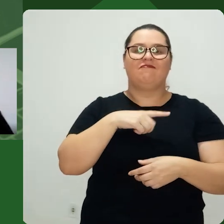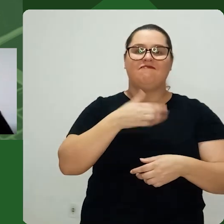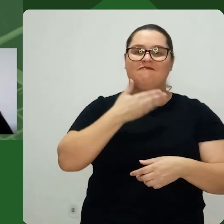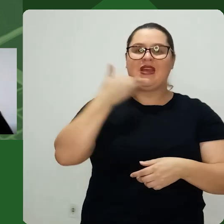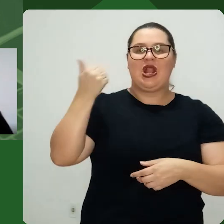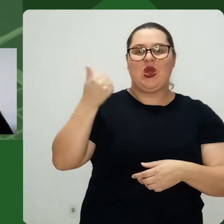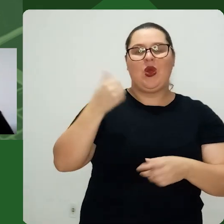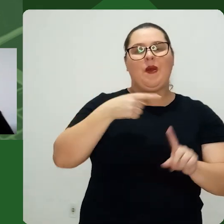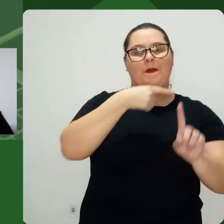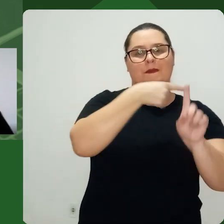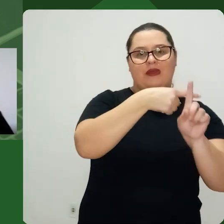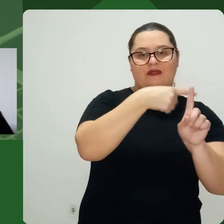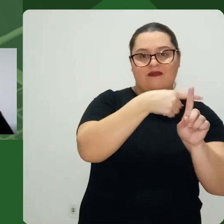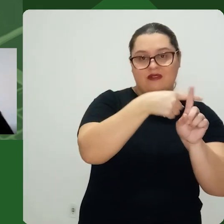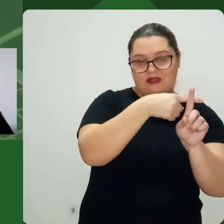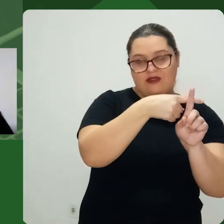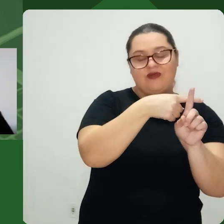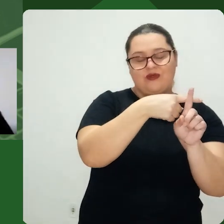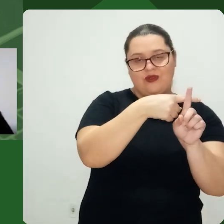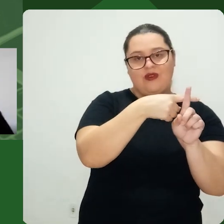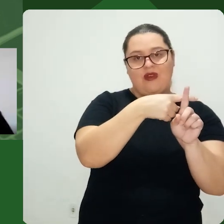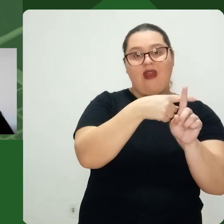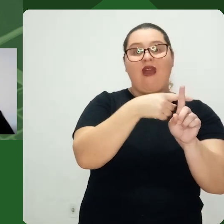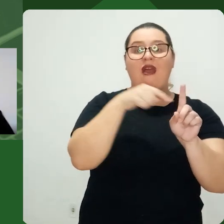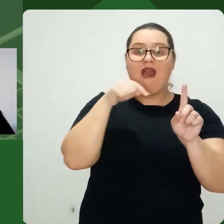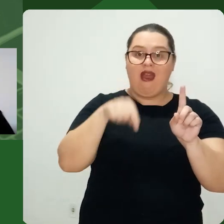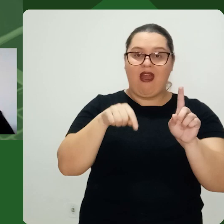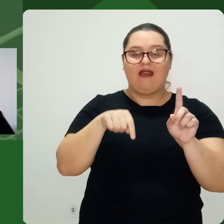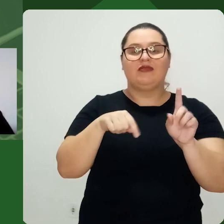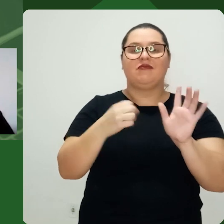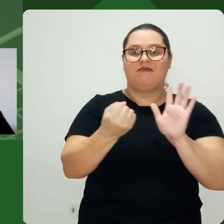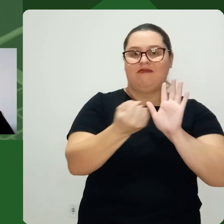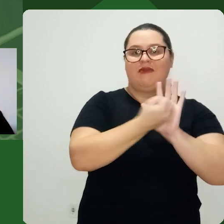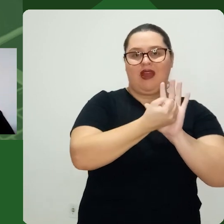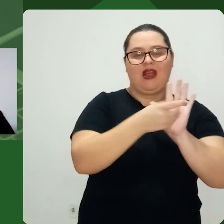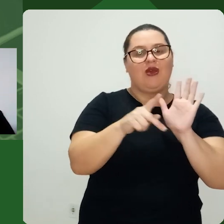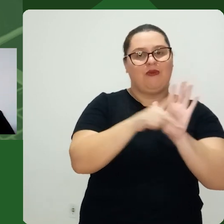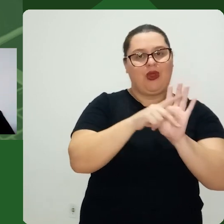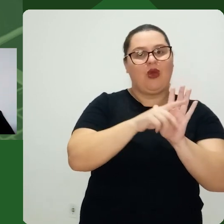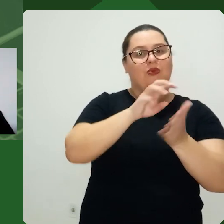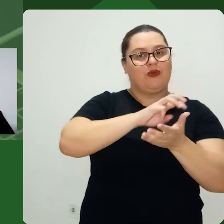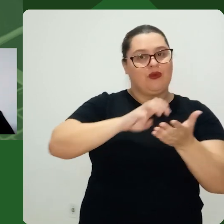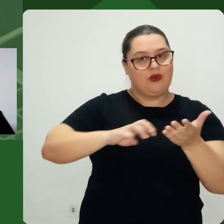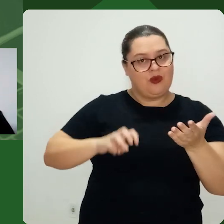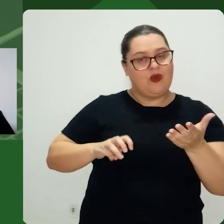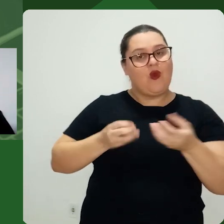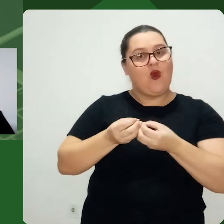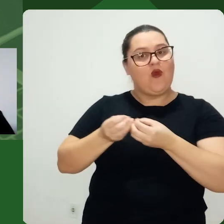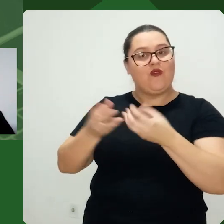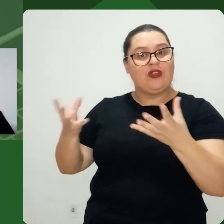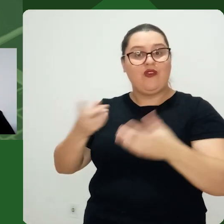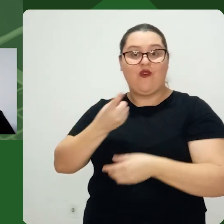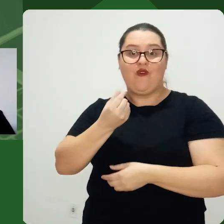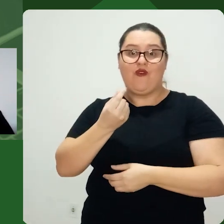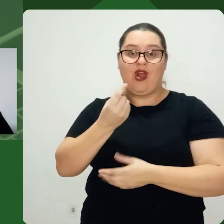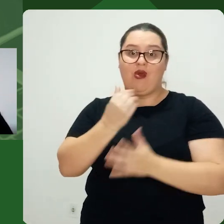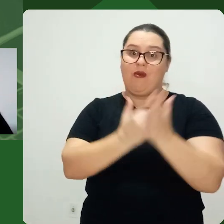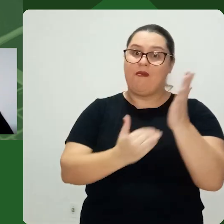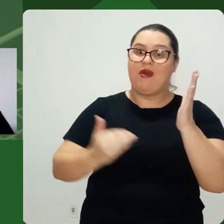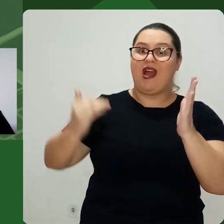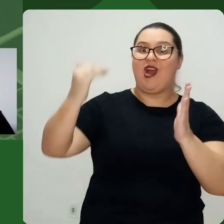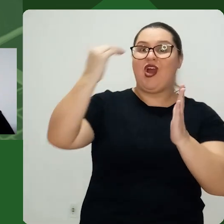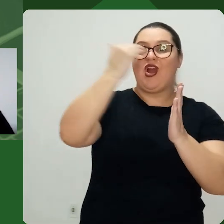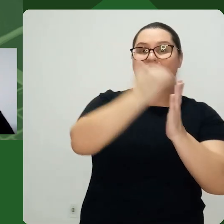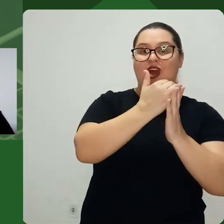que apresentou os melhores benefícios e tudo mais Essa marca, então, ela deve, né? Oferecer um valor para cliente maior